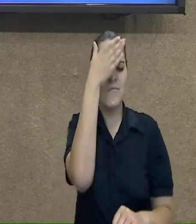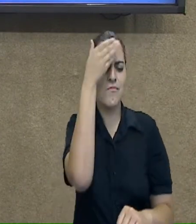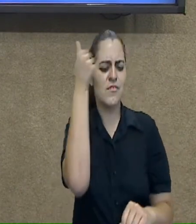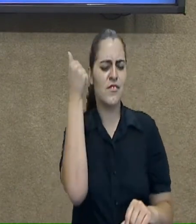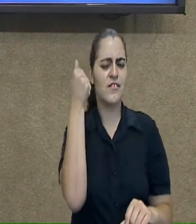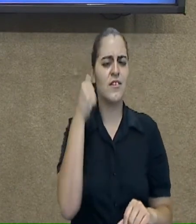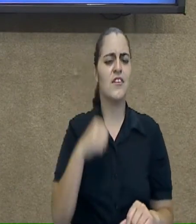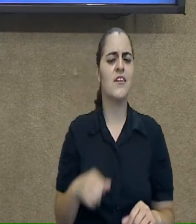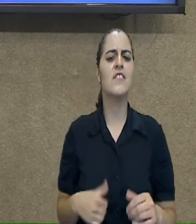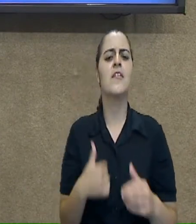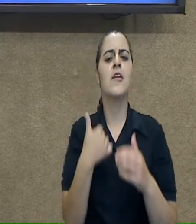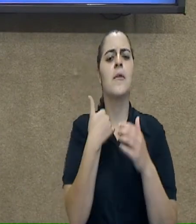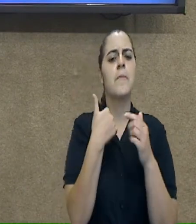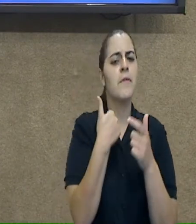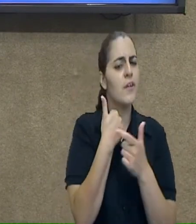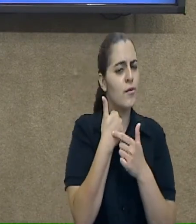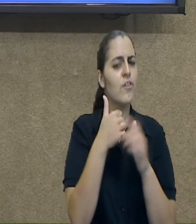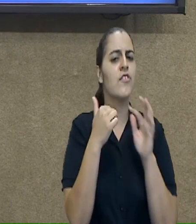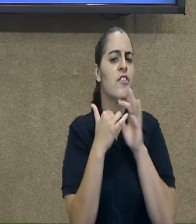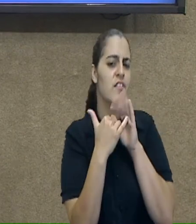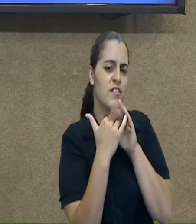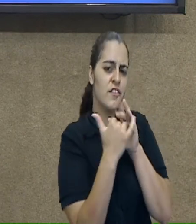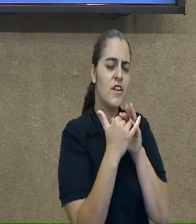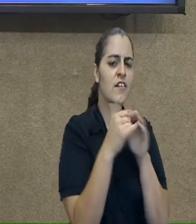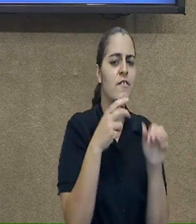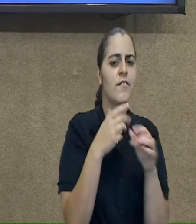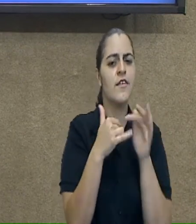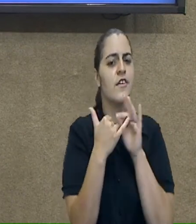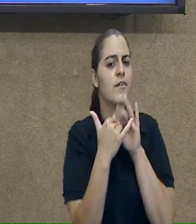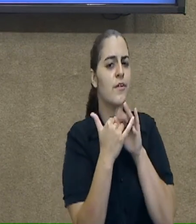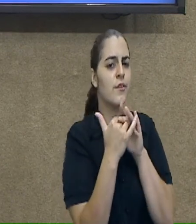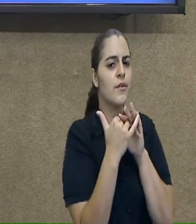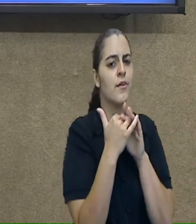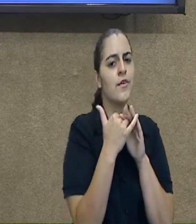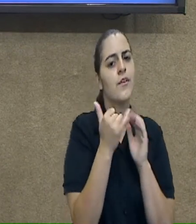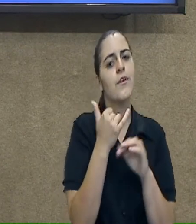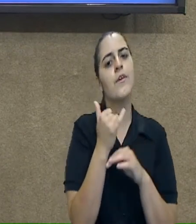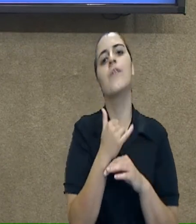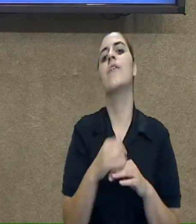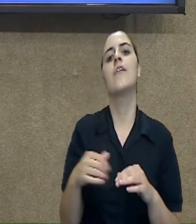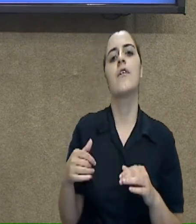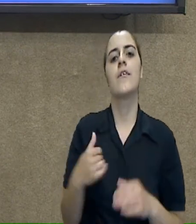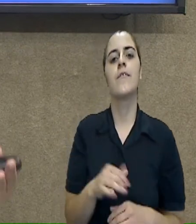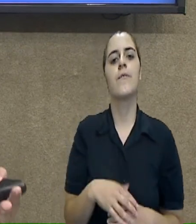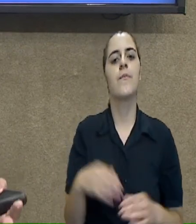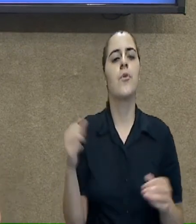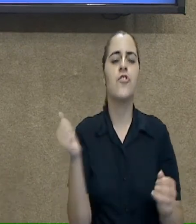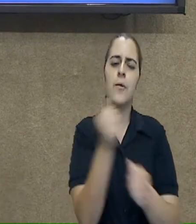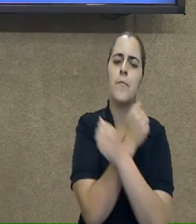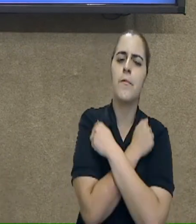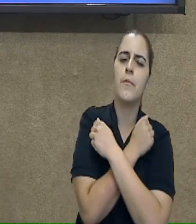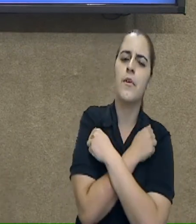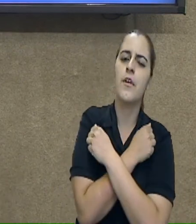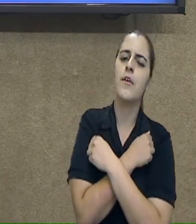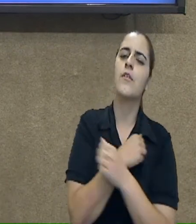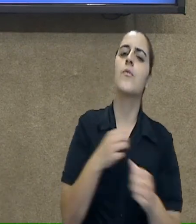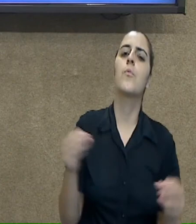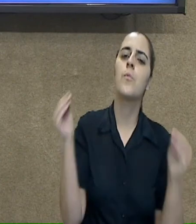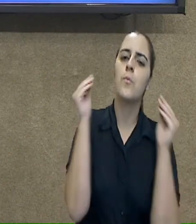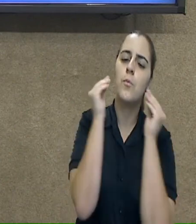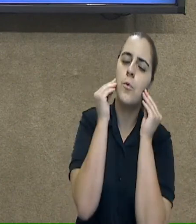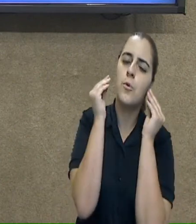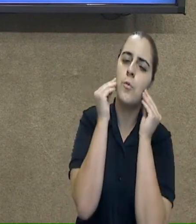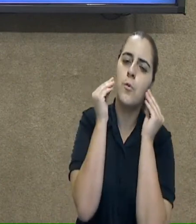esqueça de se inscrever em nosso canal no YouTube SMEDGV. Forte abraço, com